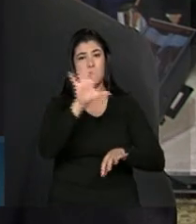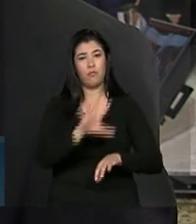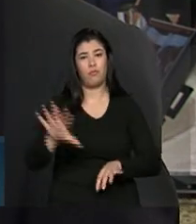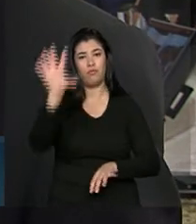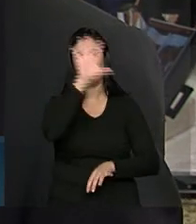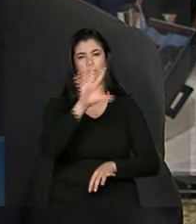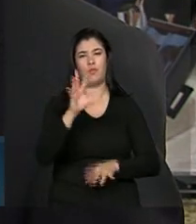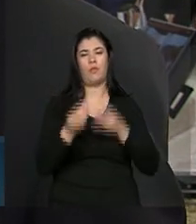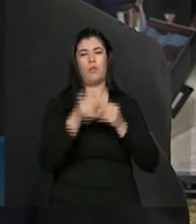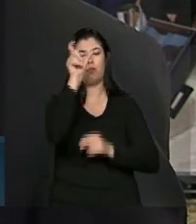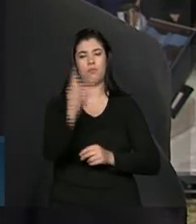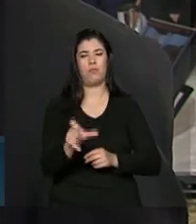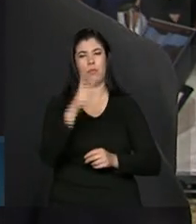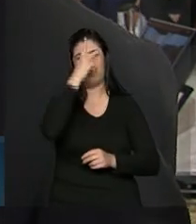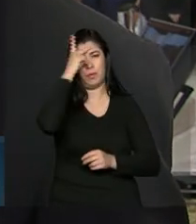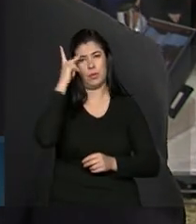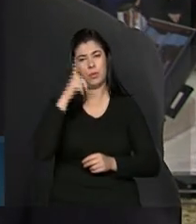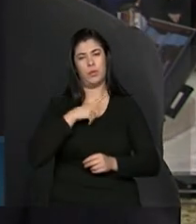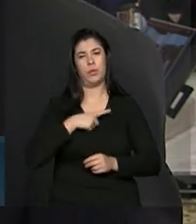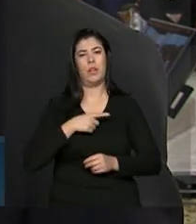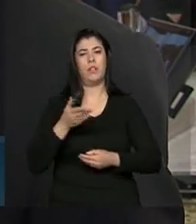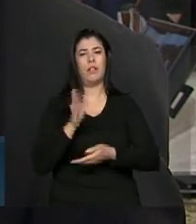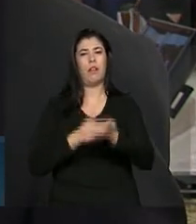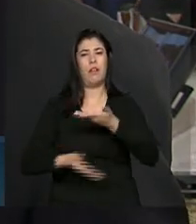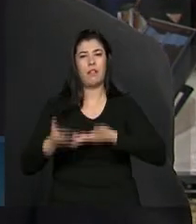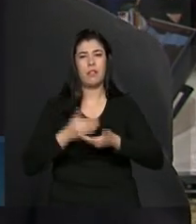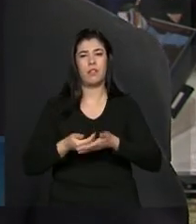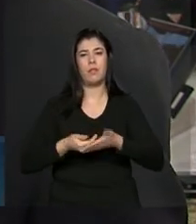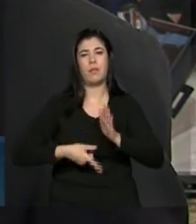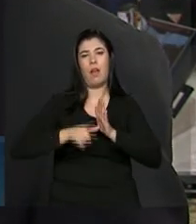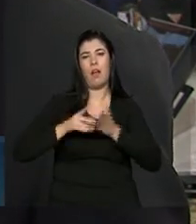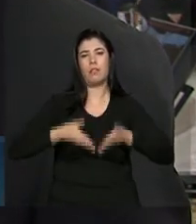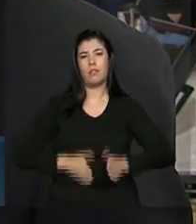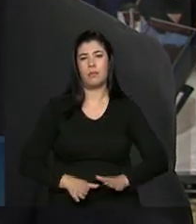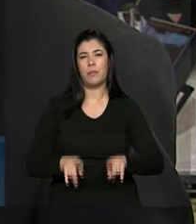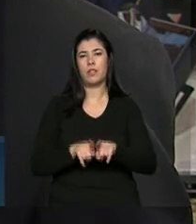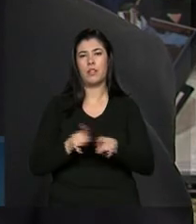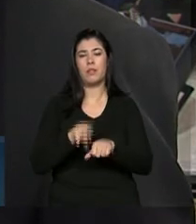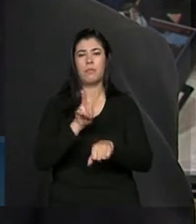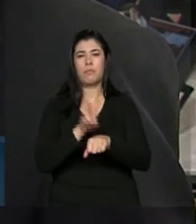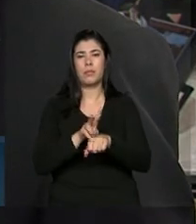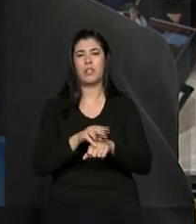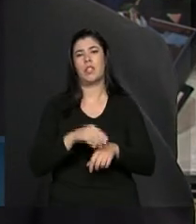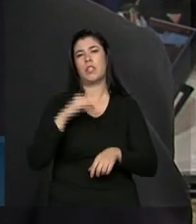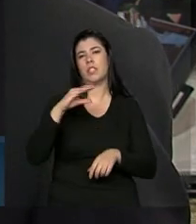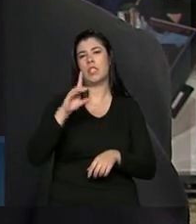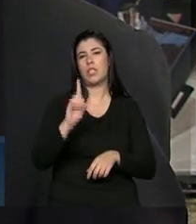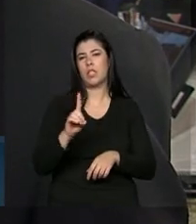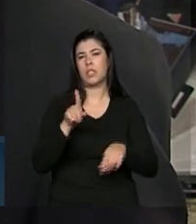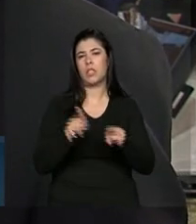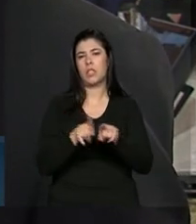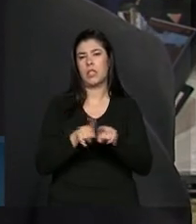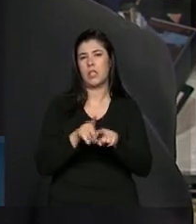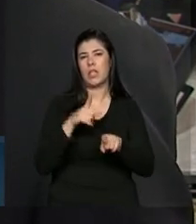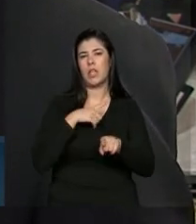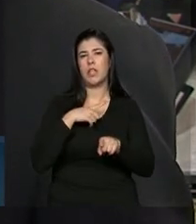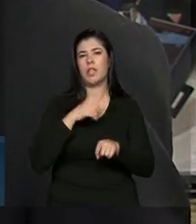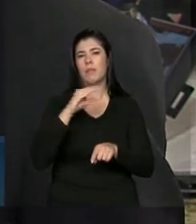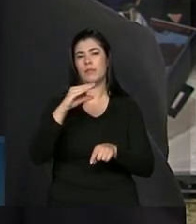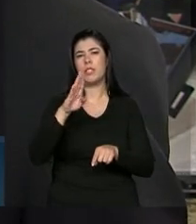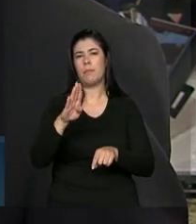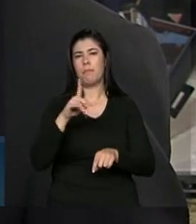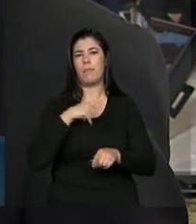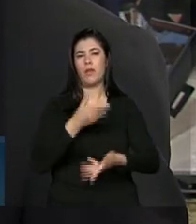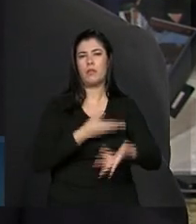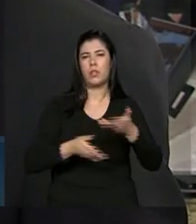inteira, como um todo. Então, nós fazemos pré-natal, fazemos preventivo, fazemos CD, fazemos atendimento de hipertensos e diabéticos e